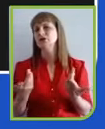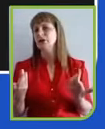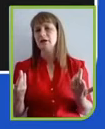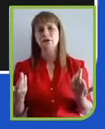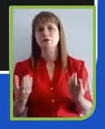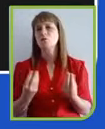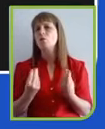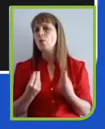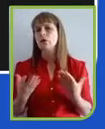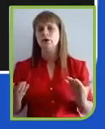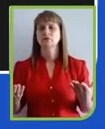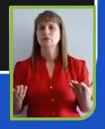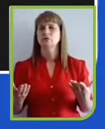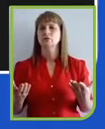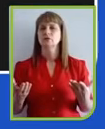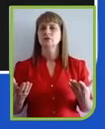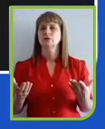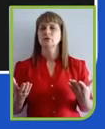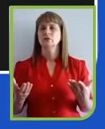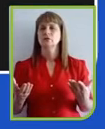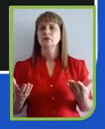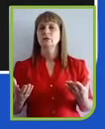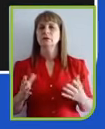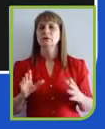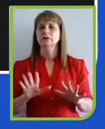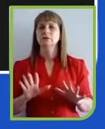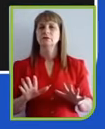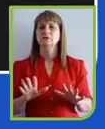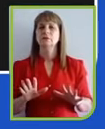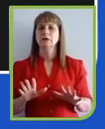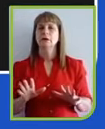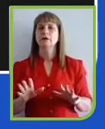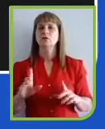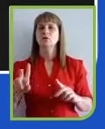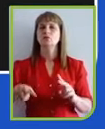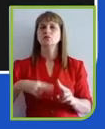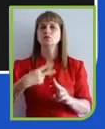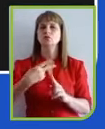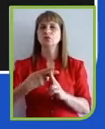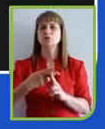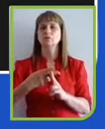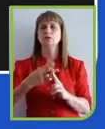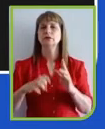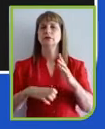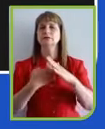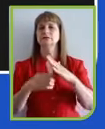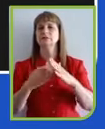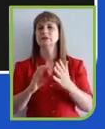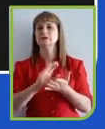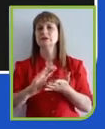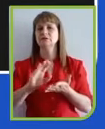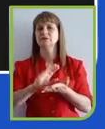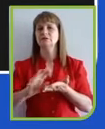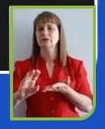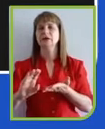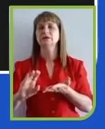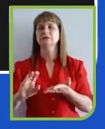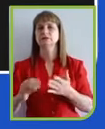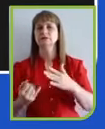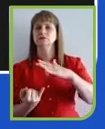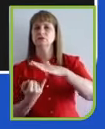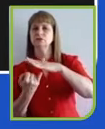Proporcionalmente, isso é o dobro do que as empresas investem por meio dos seus institutos e fundações